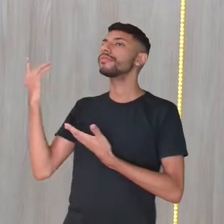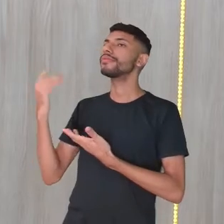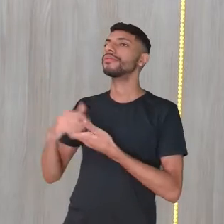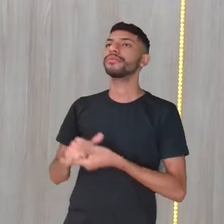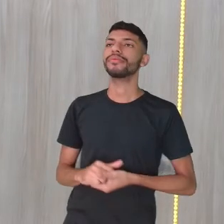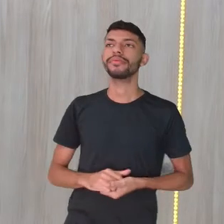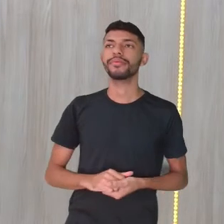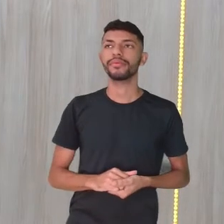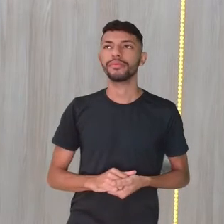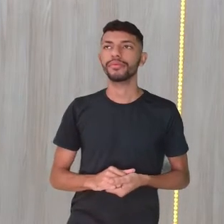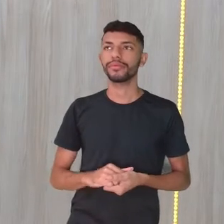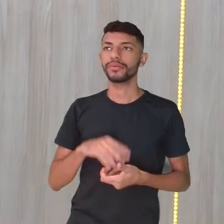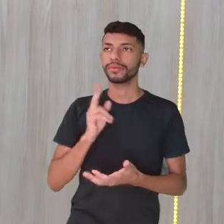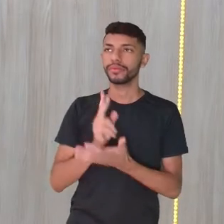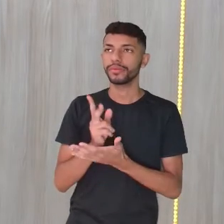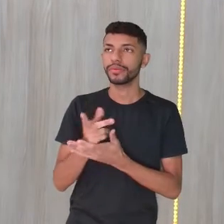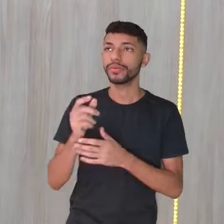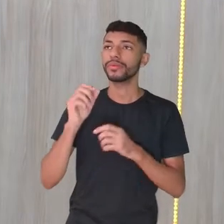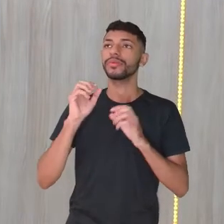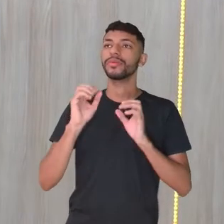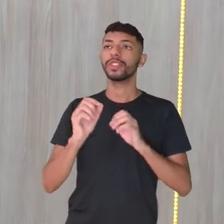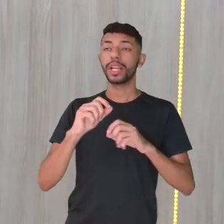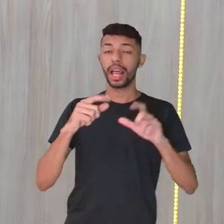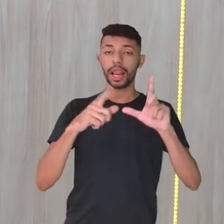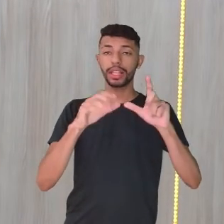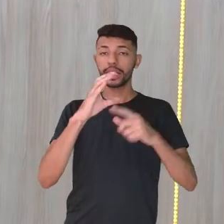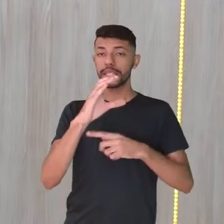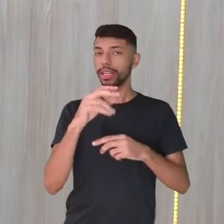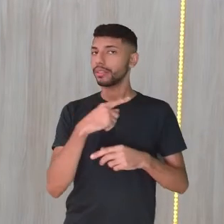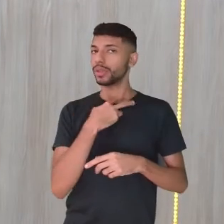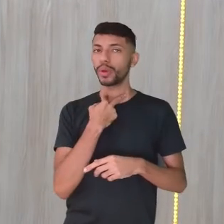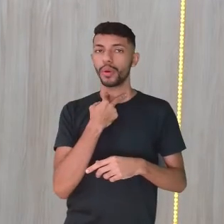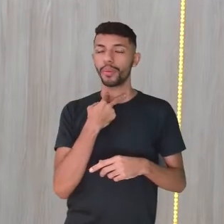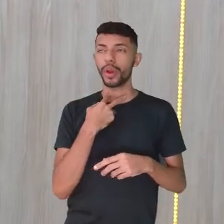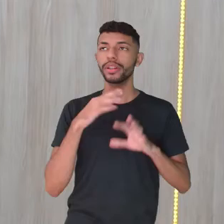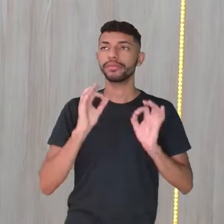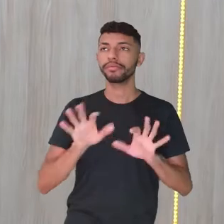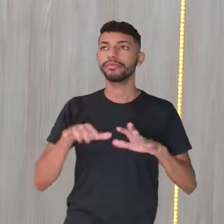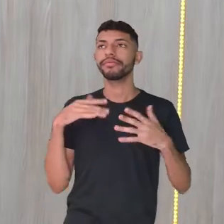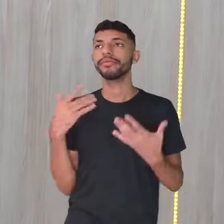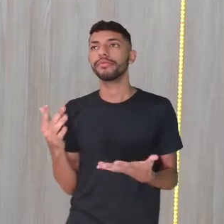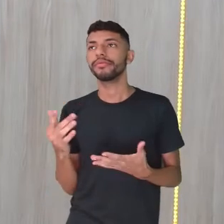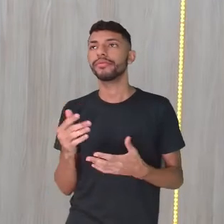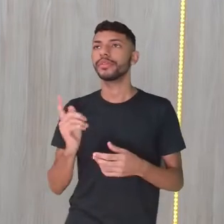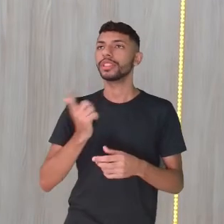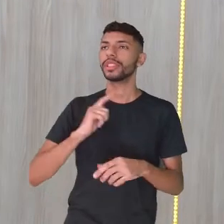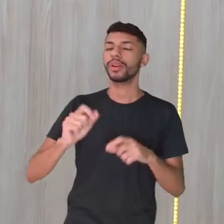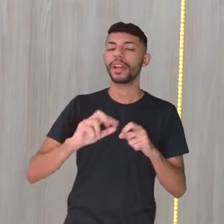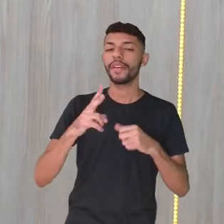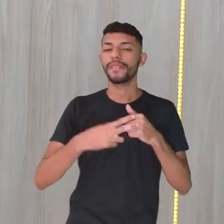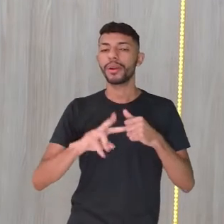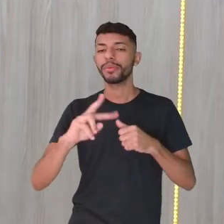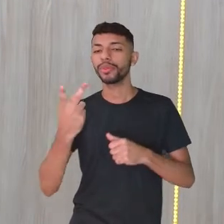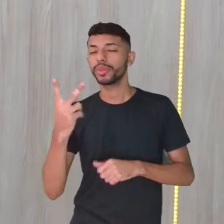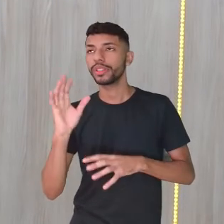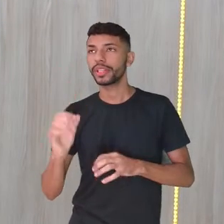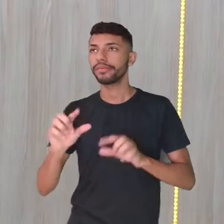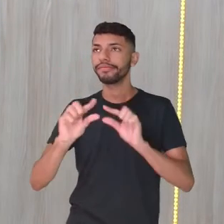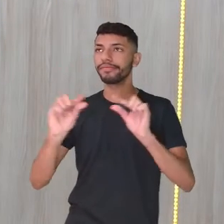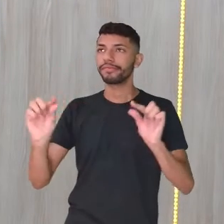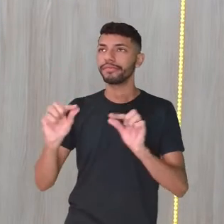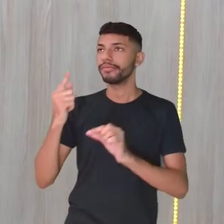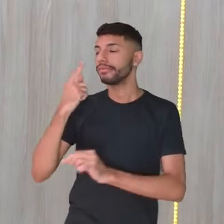Continuando, temos o she aqui e um verbo. Então, temos dois verbos aqui nessa frase, certo?